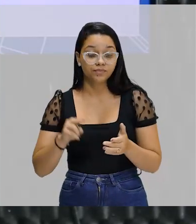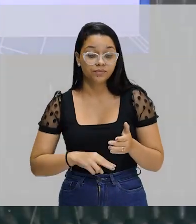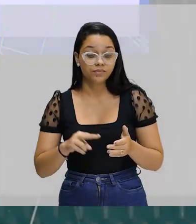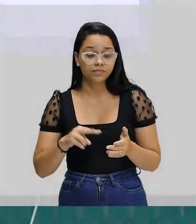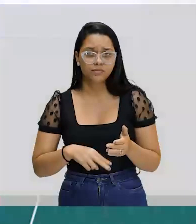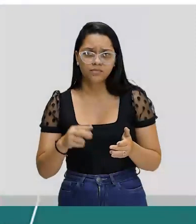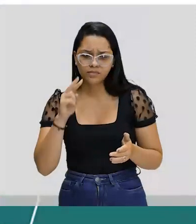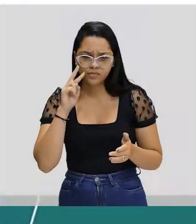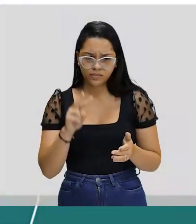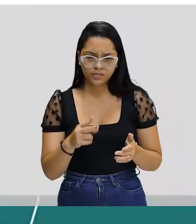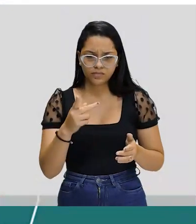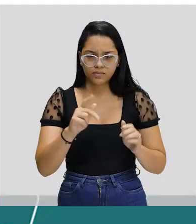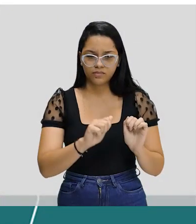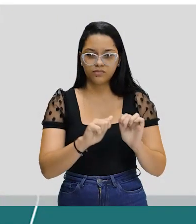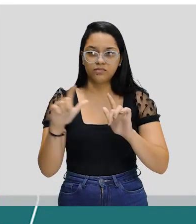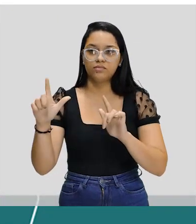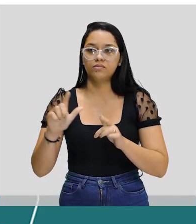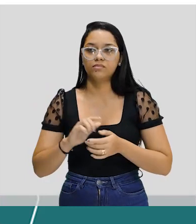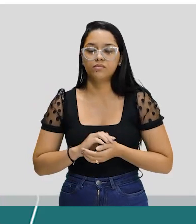mais. Acompanhe na sua tela.